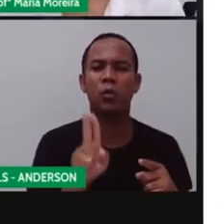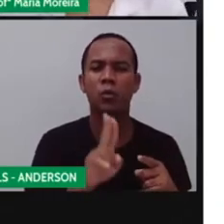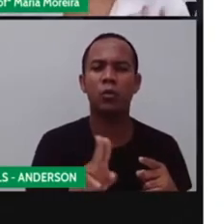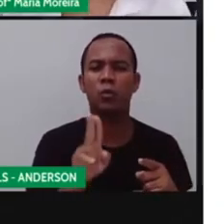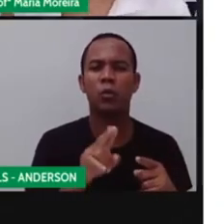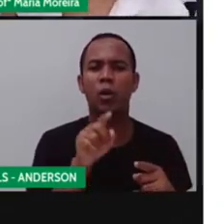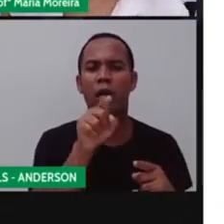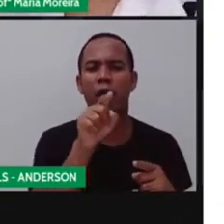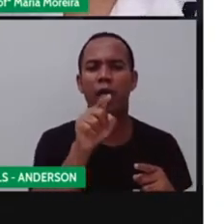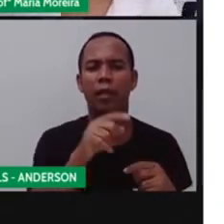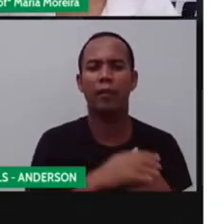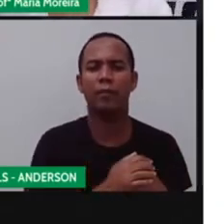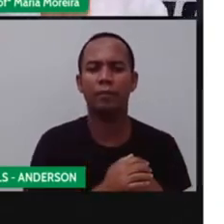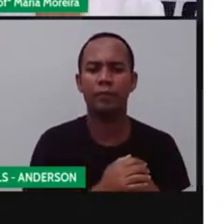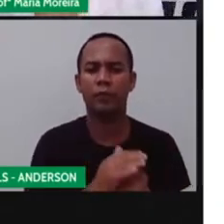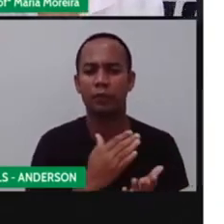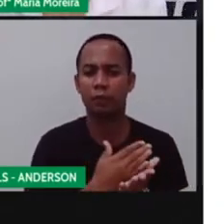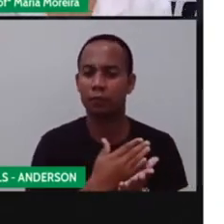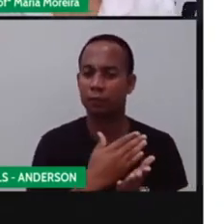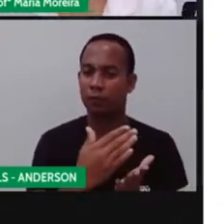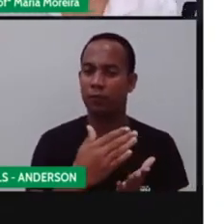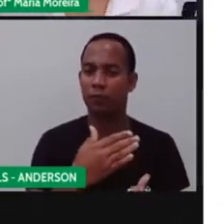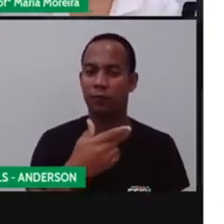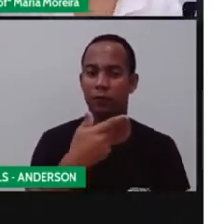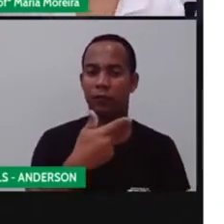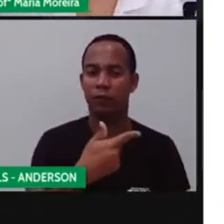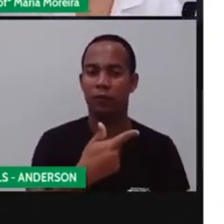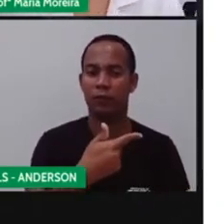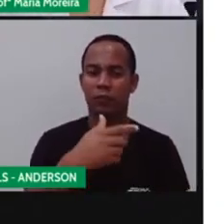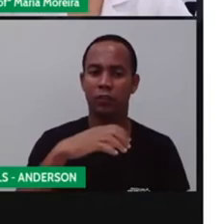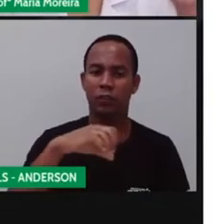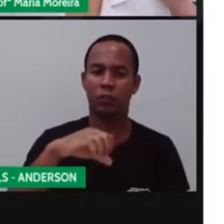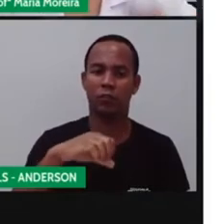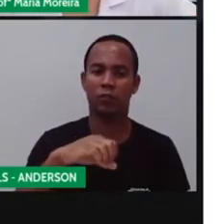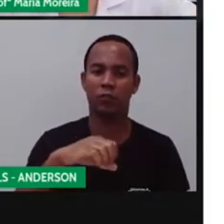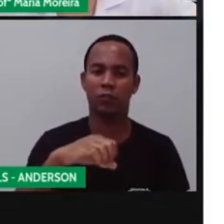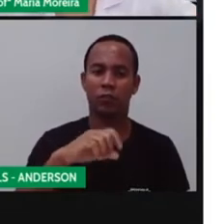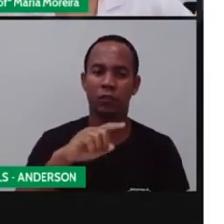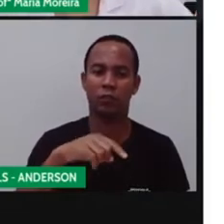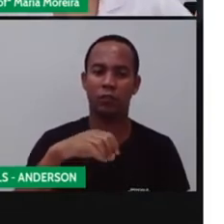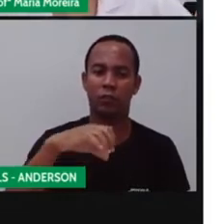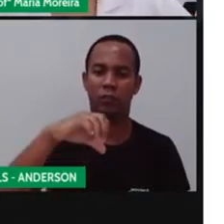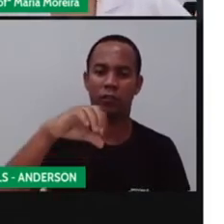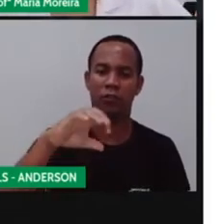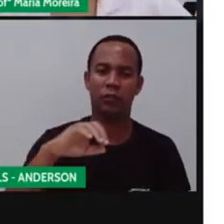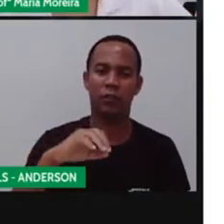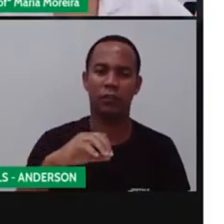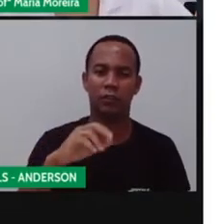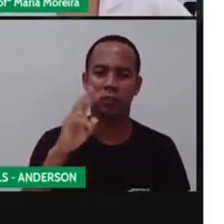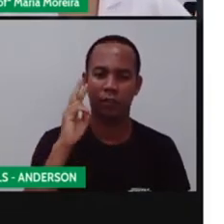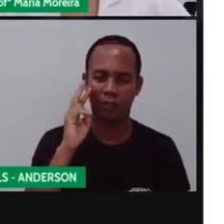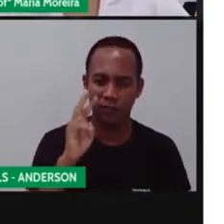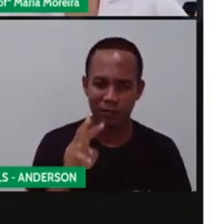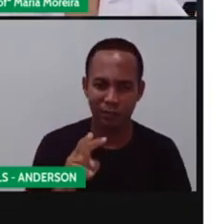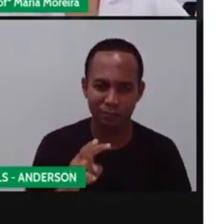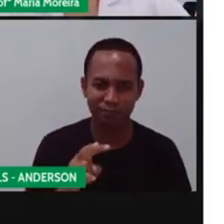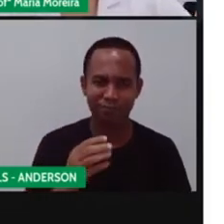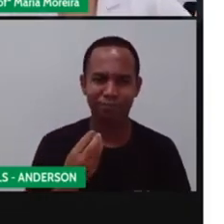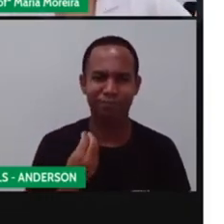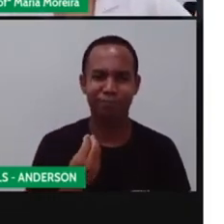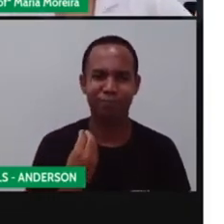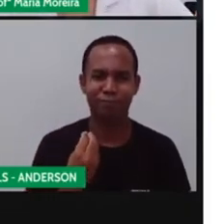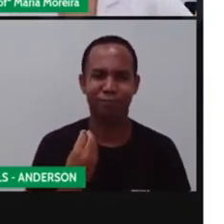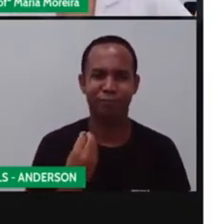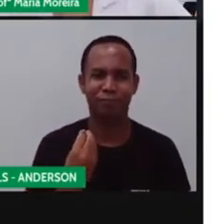E aí ele diz, olha, a partir de R$29,90. Mas a de R,90 é aquela que só vem com a roupa. Quando você chega lá, tem umas Barbies que misericórdia. Vem até com